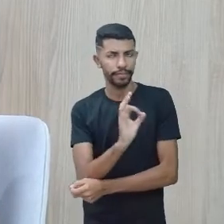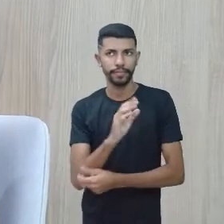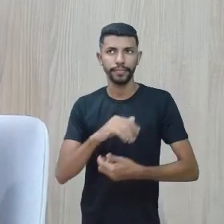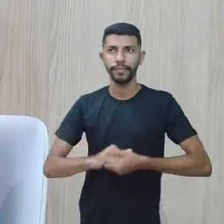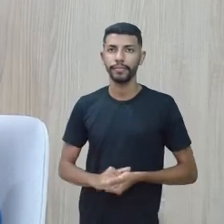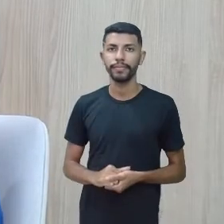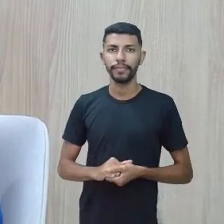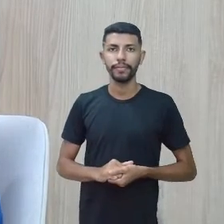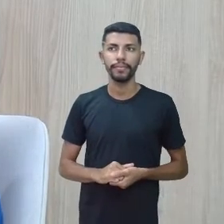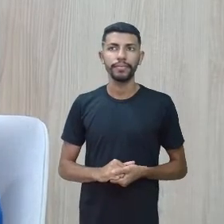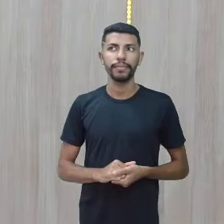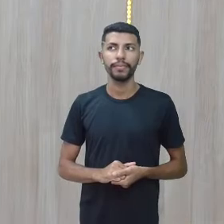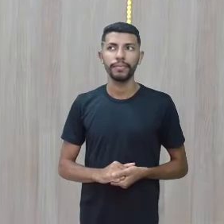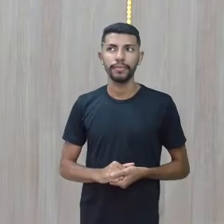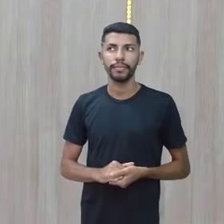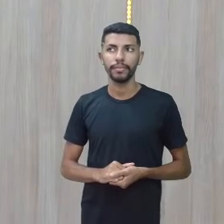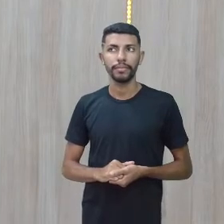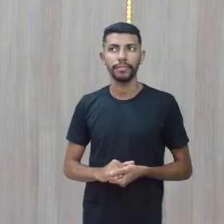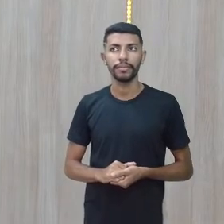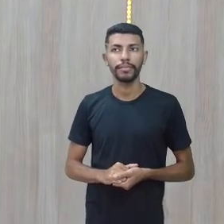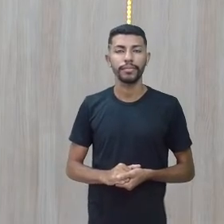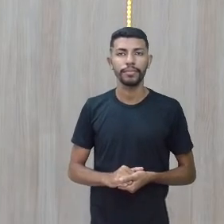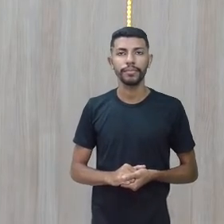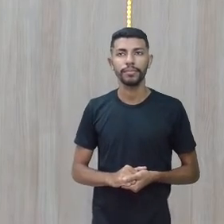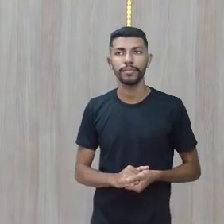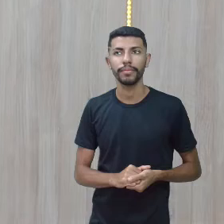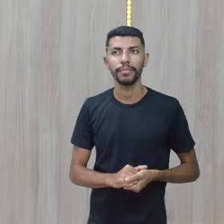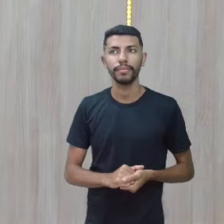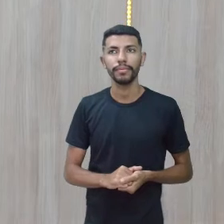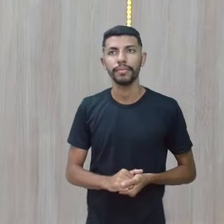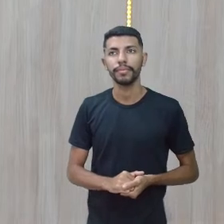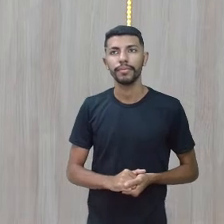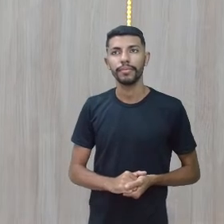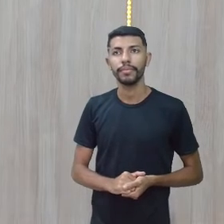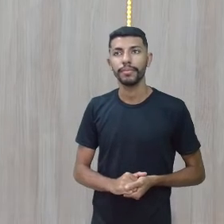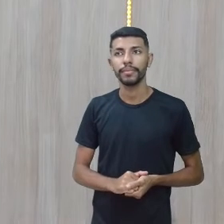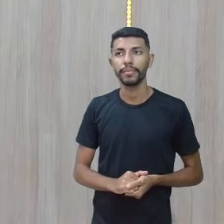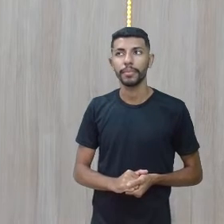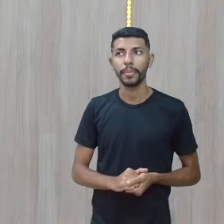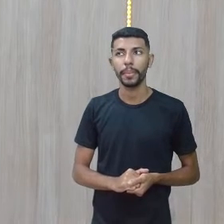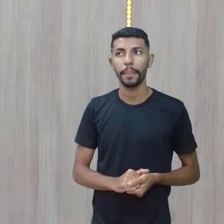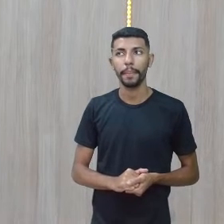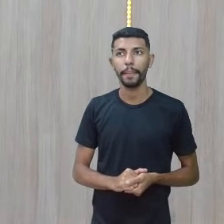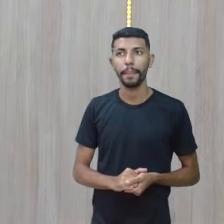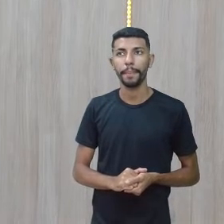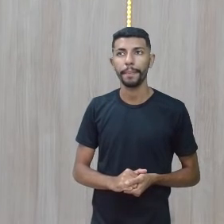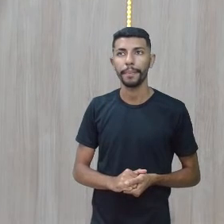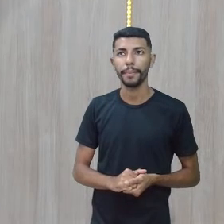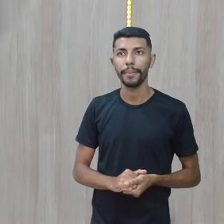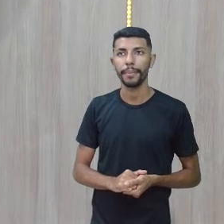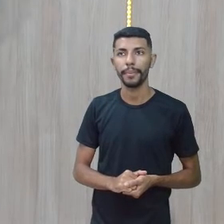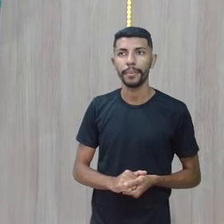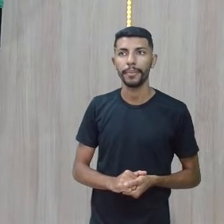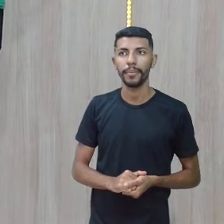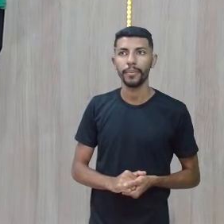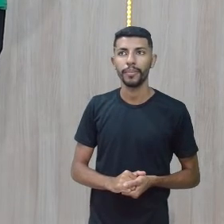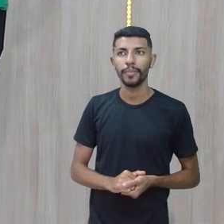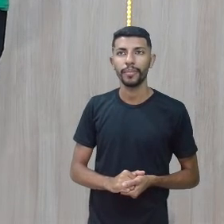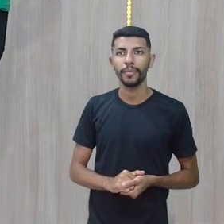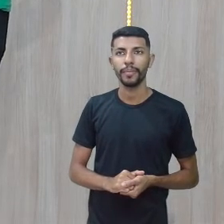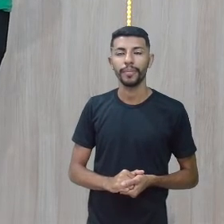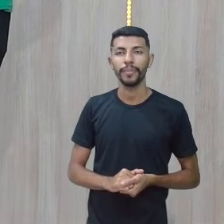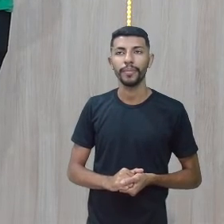é igual aos outros. Você não é Maria, vai com as outras. Muito bem. E aqui, professor, continue, favor. Olha o susto que o cara teve, ó.